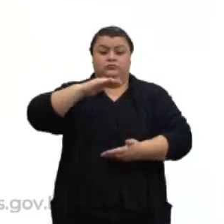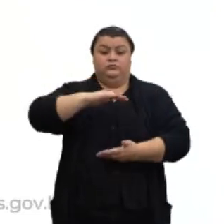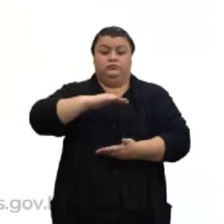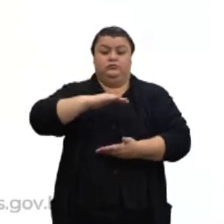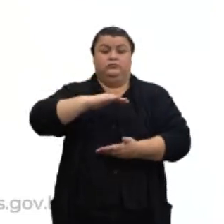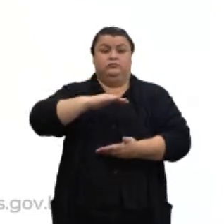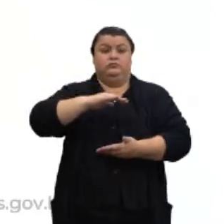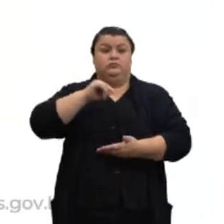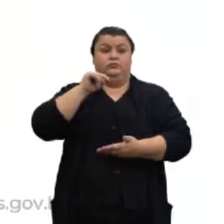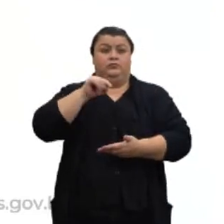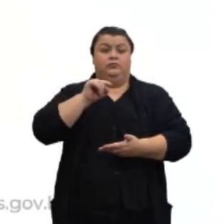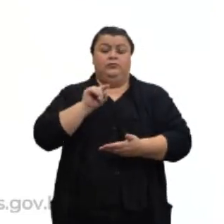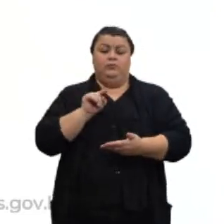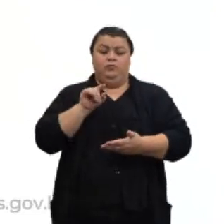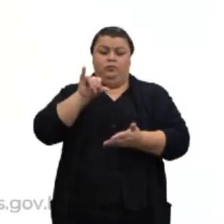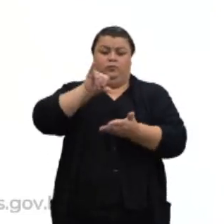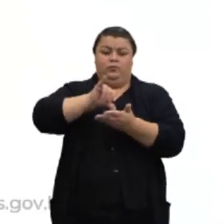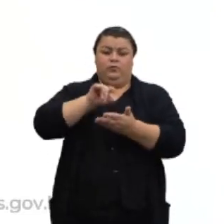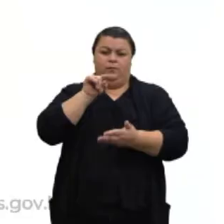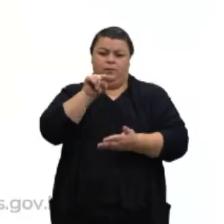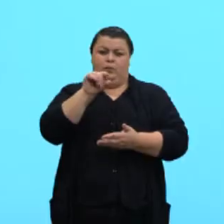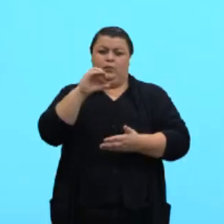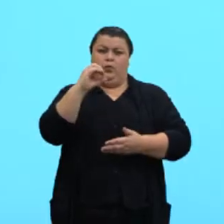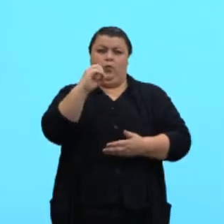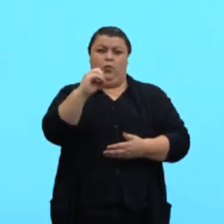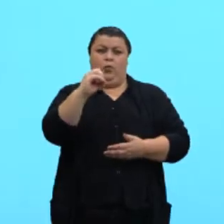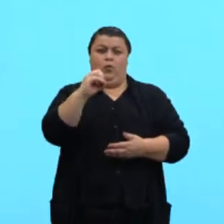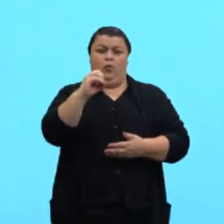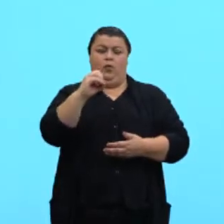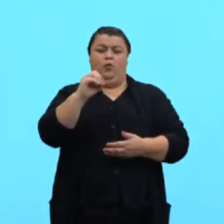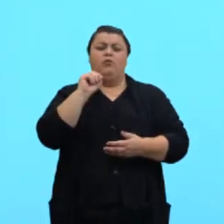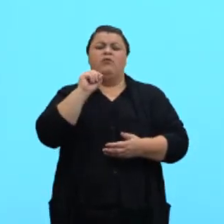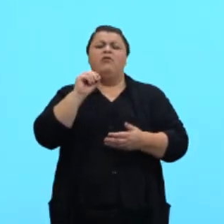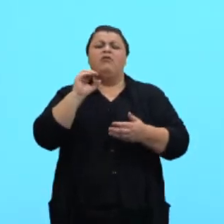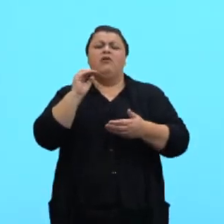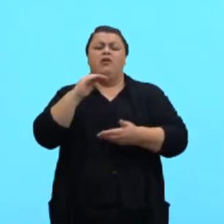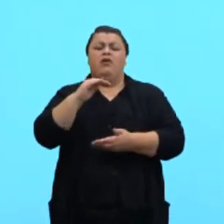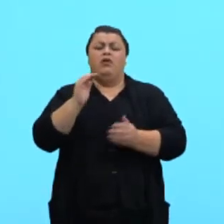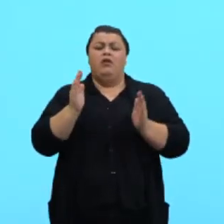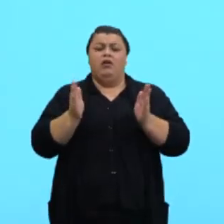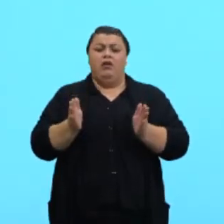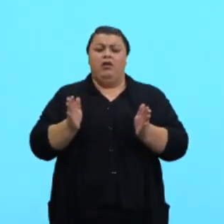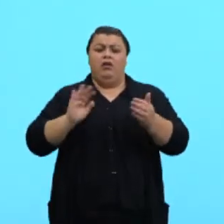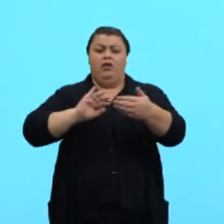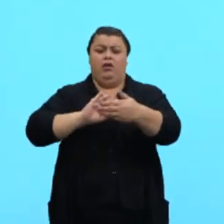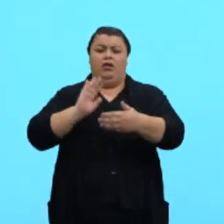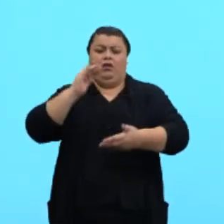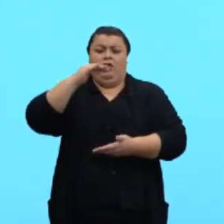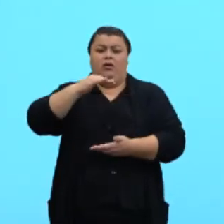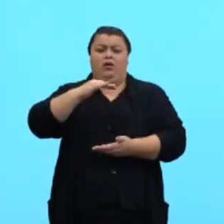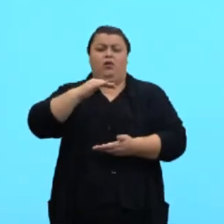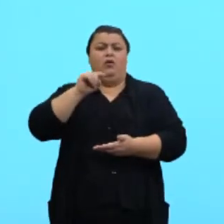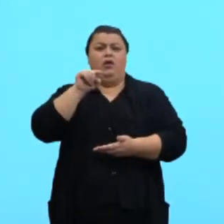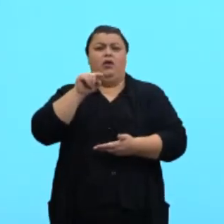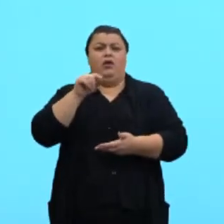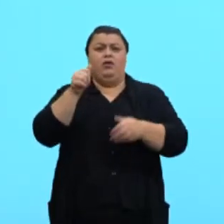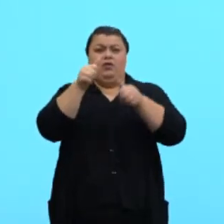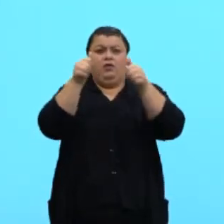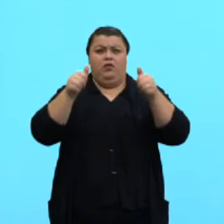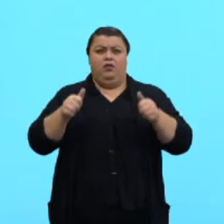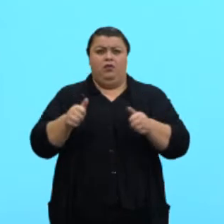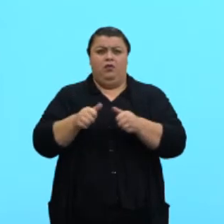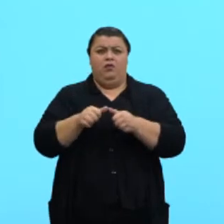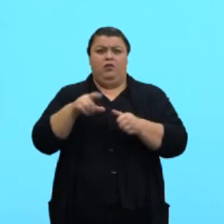centro O. Então, nós temos aqui o cubo, o que é um cubo? O cubo é esta figura que é